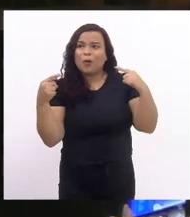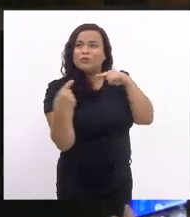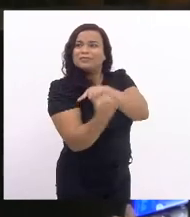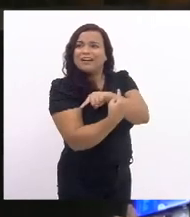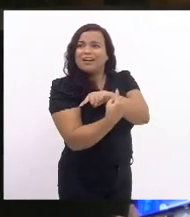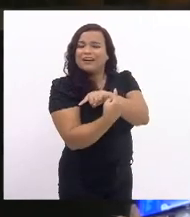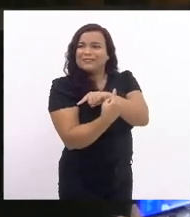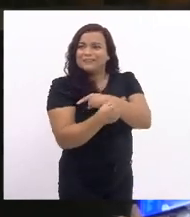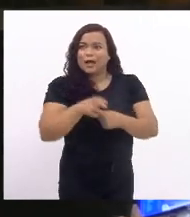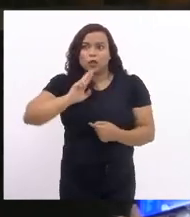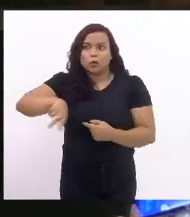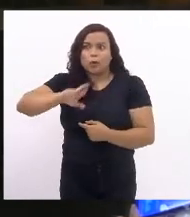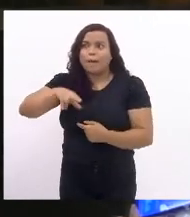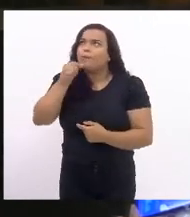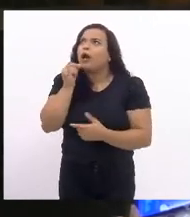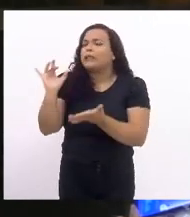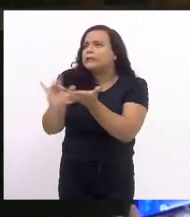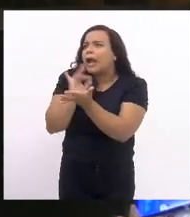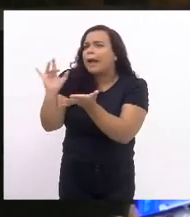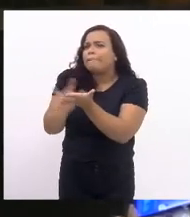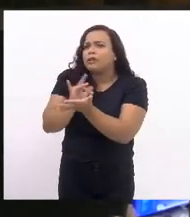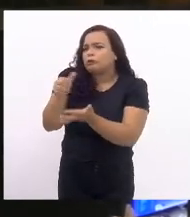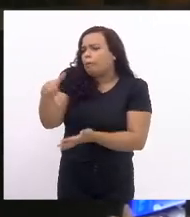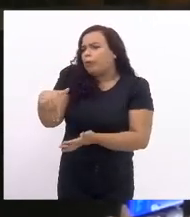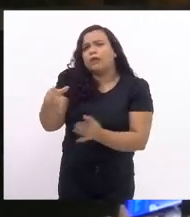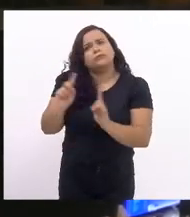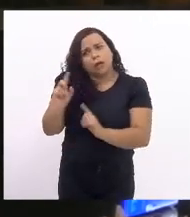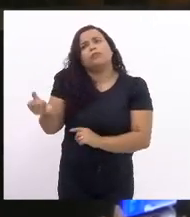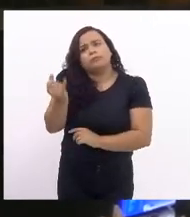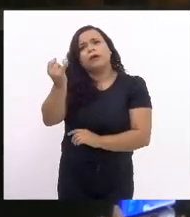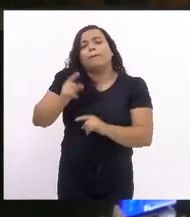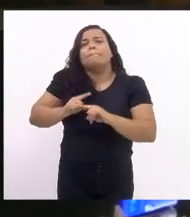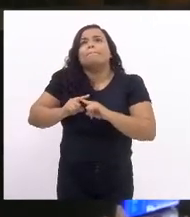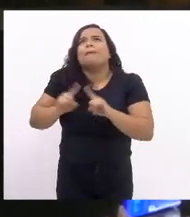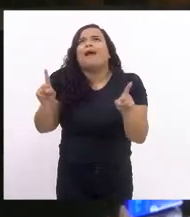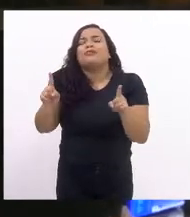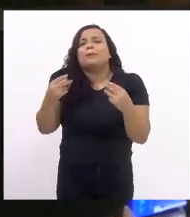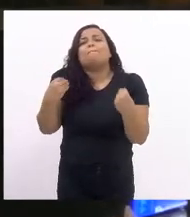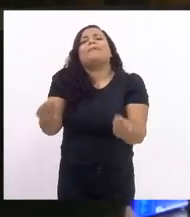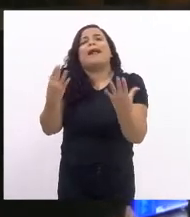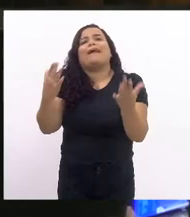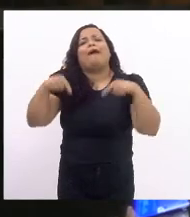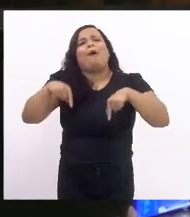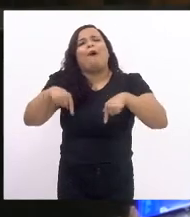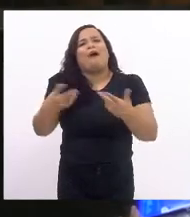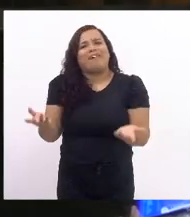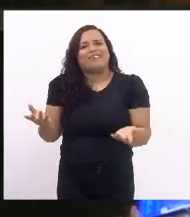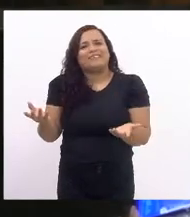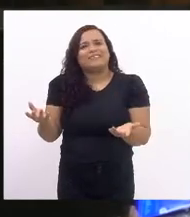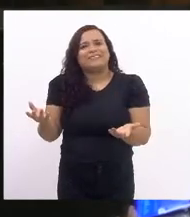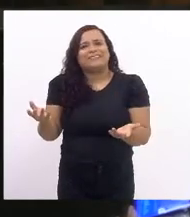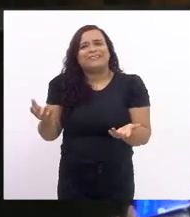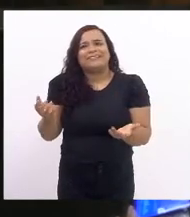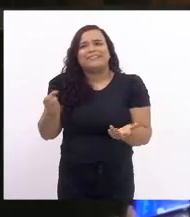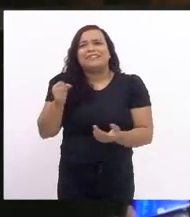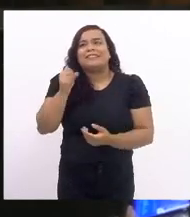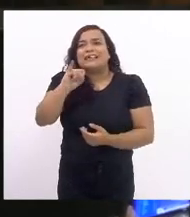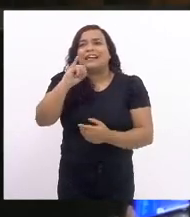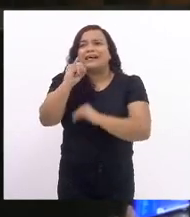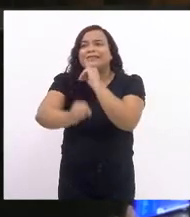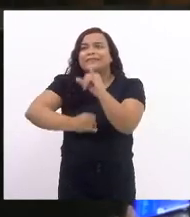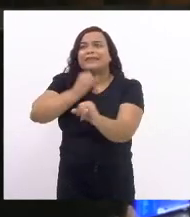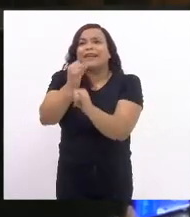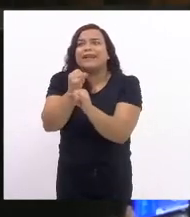que os tablets não seriam fundamentais. Mas para que tablets, deputada Tia Ju, se nem temos uma internet